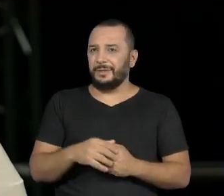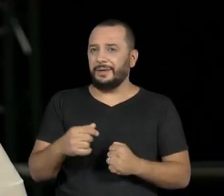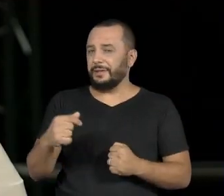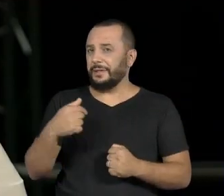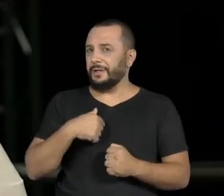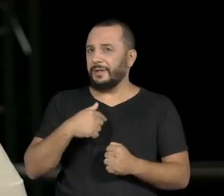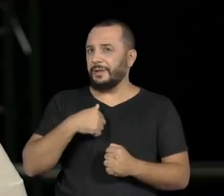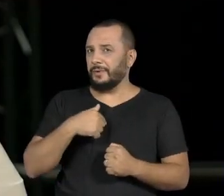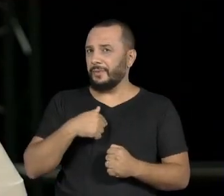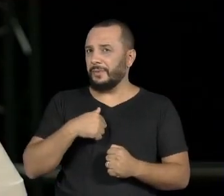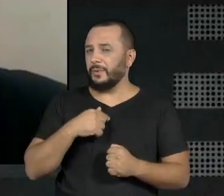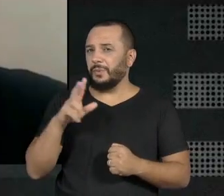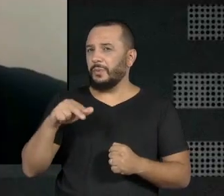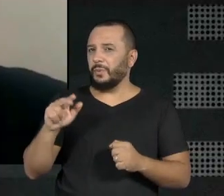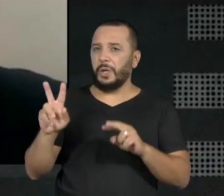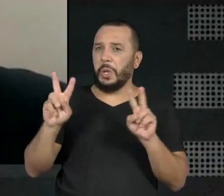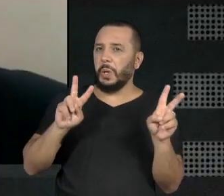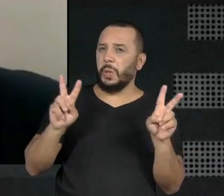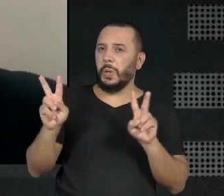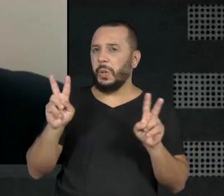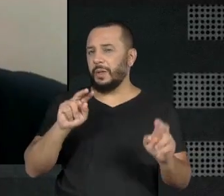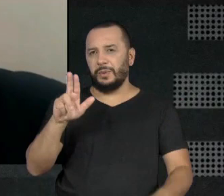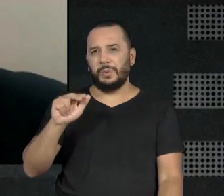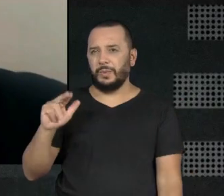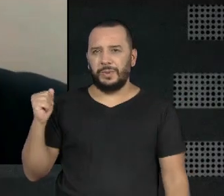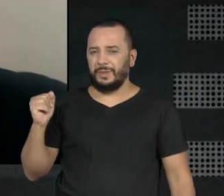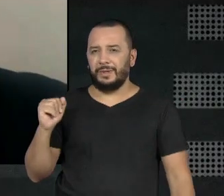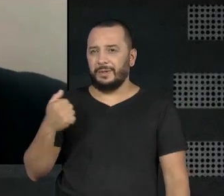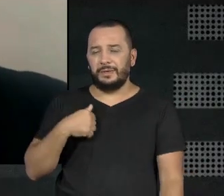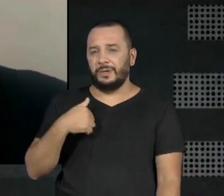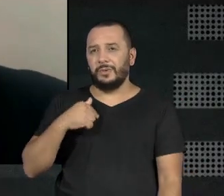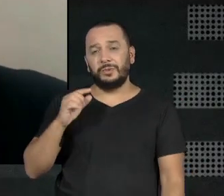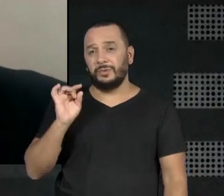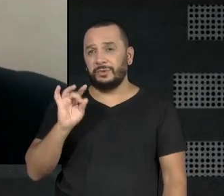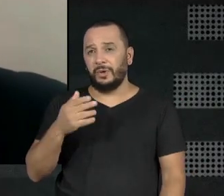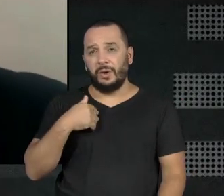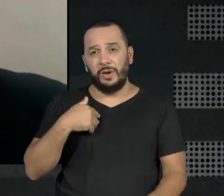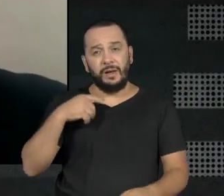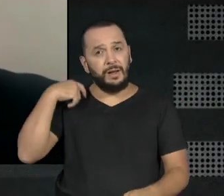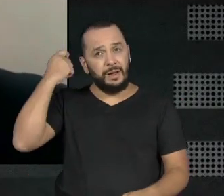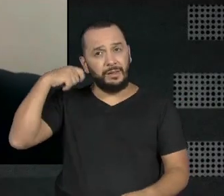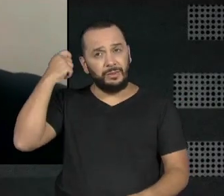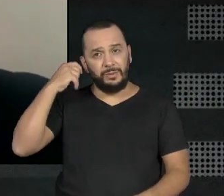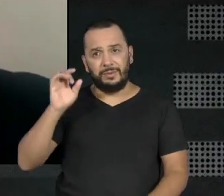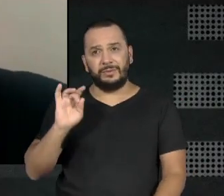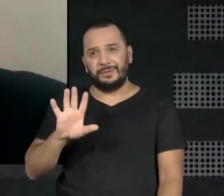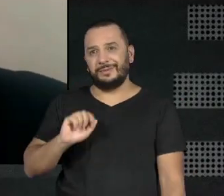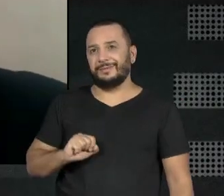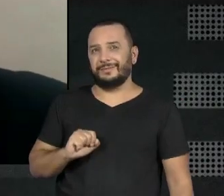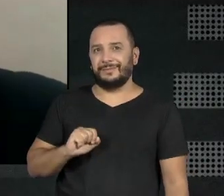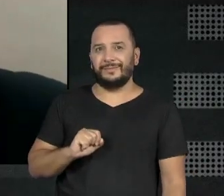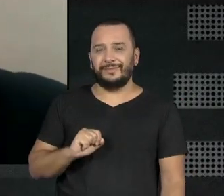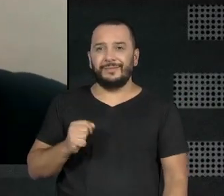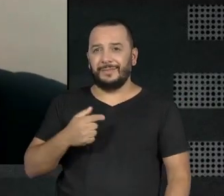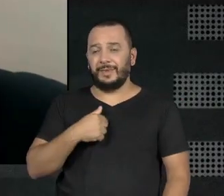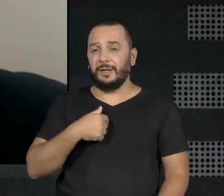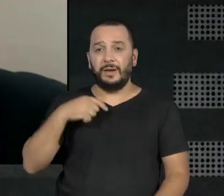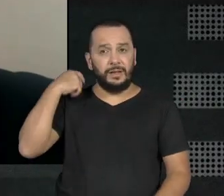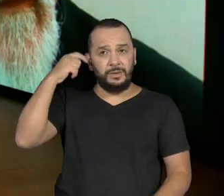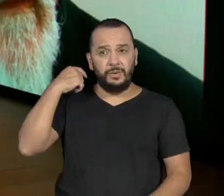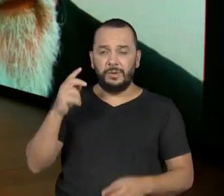nunca fui um rei. Eu era um personagem, né? É. um ator fazendo paz e amor.